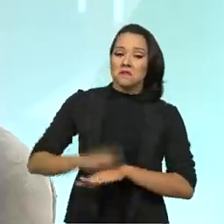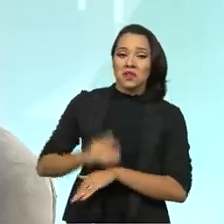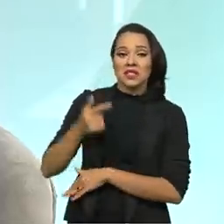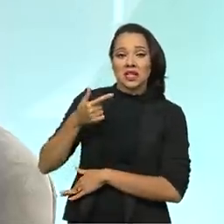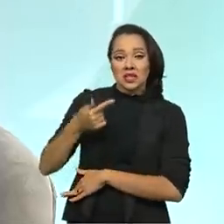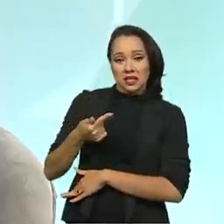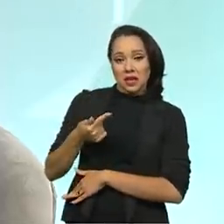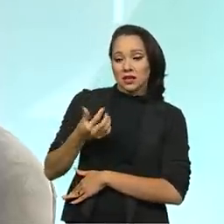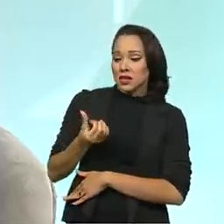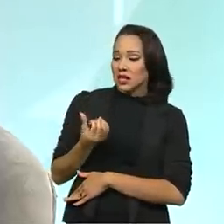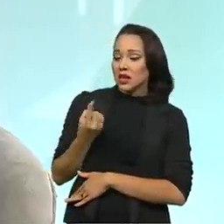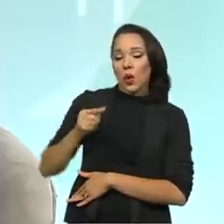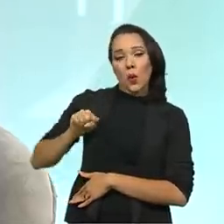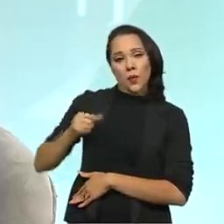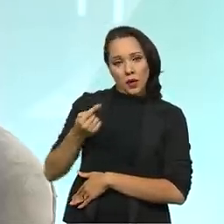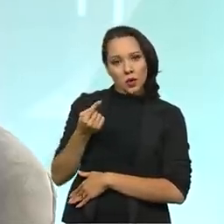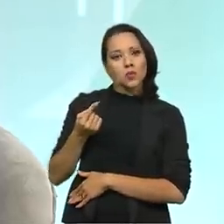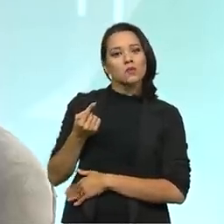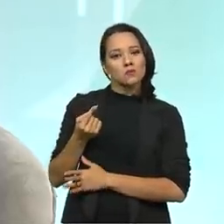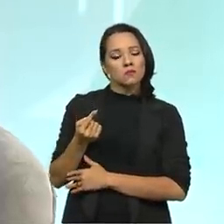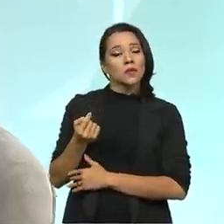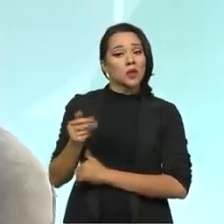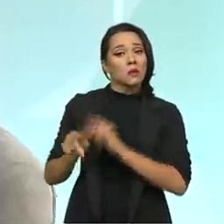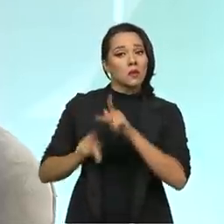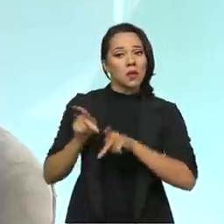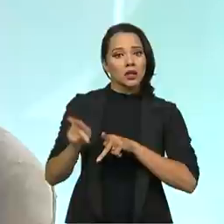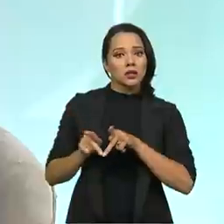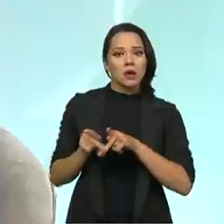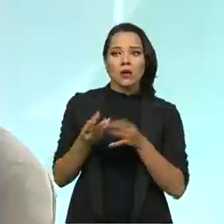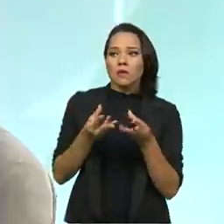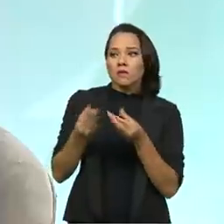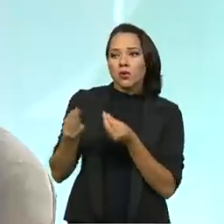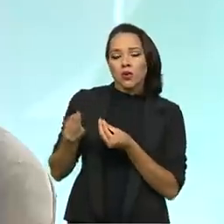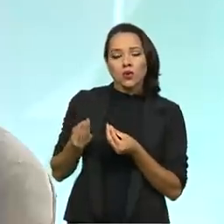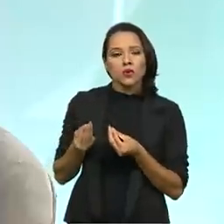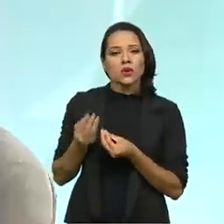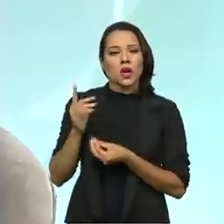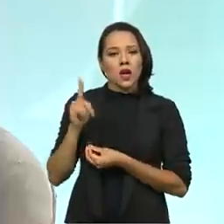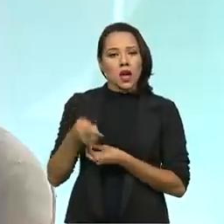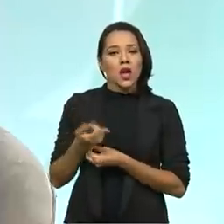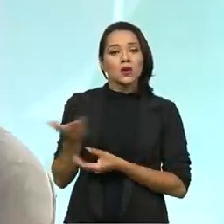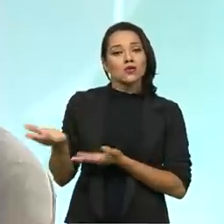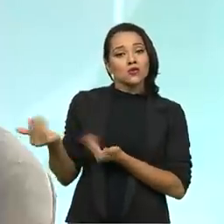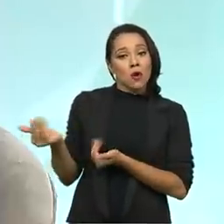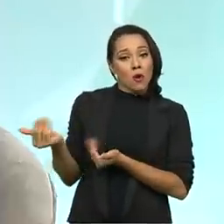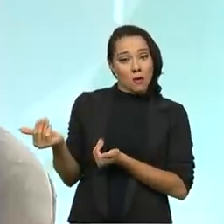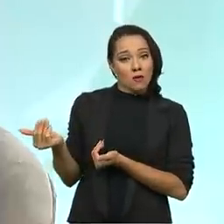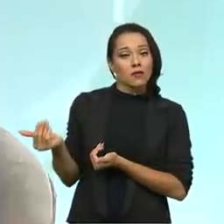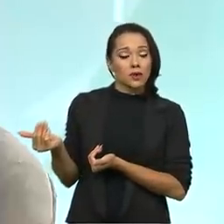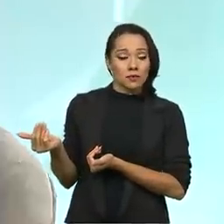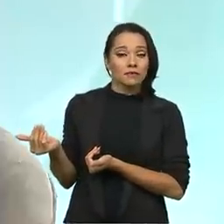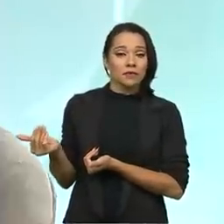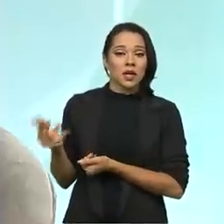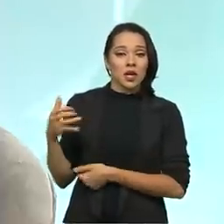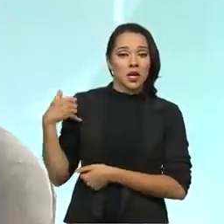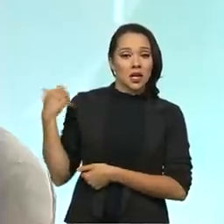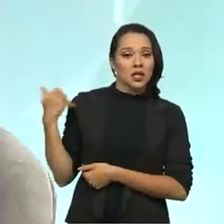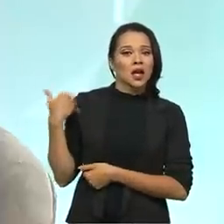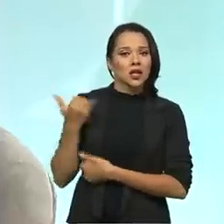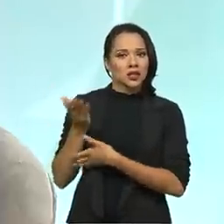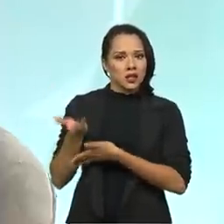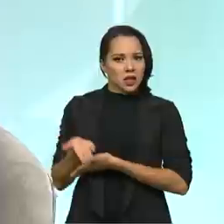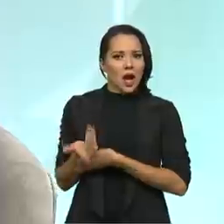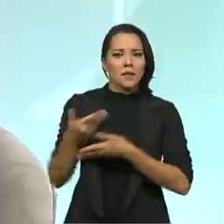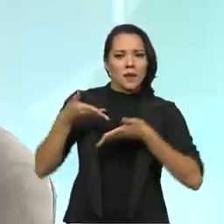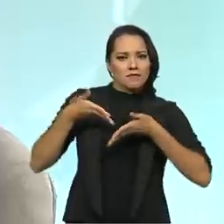mil, para ser mais exato. É uma população que a maioria é formada por jovens, em idade fértil,